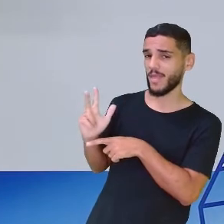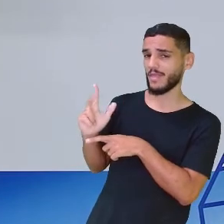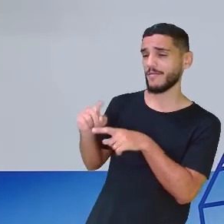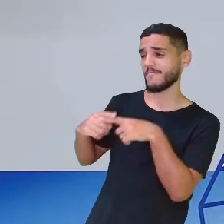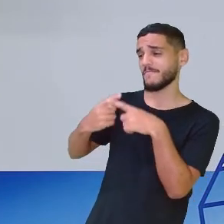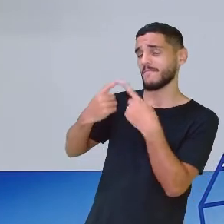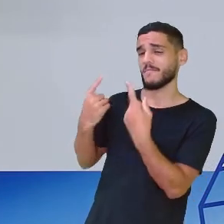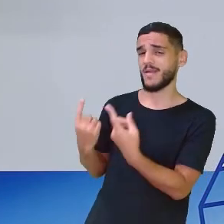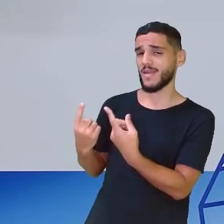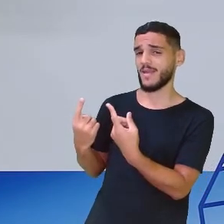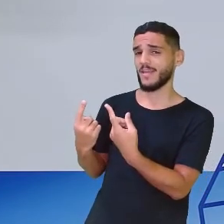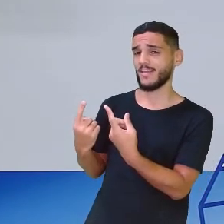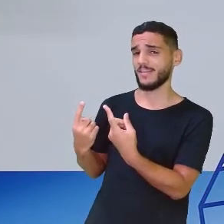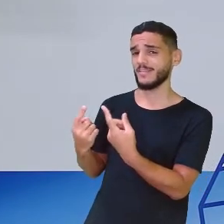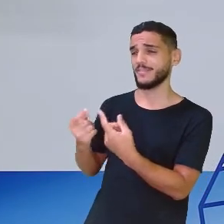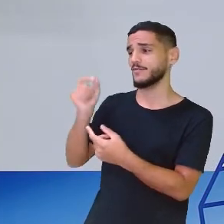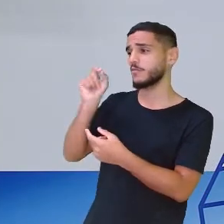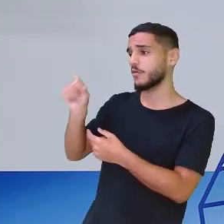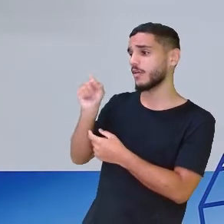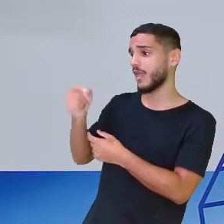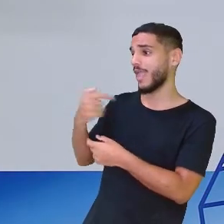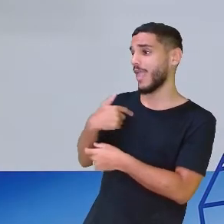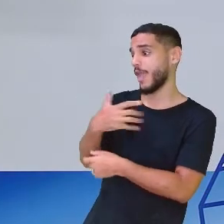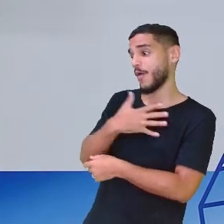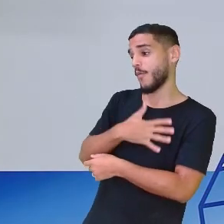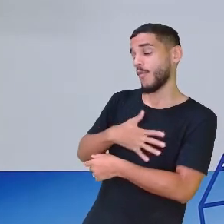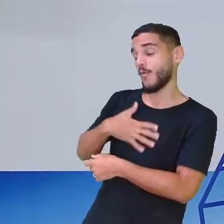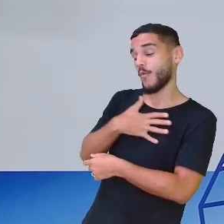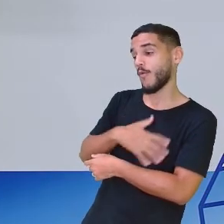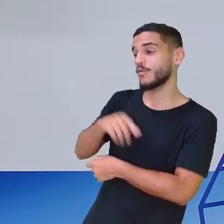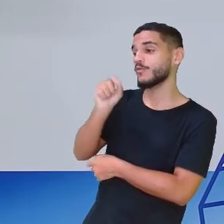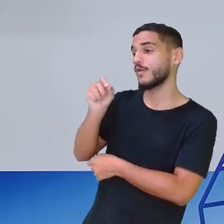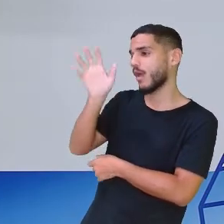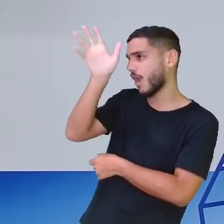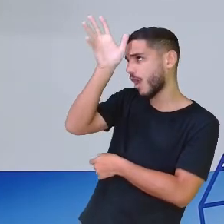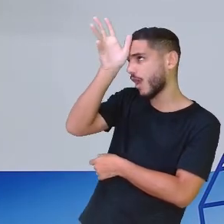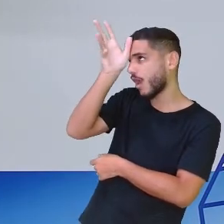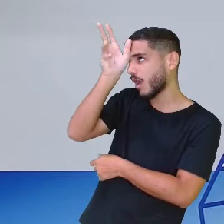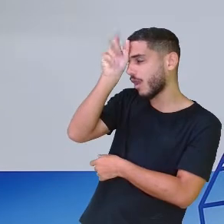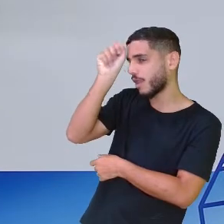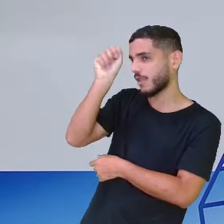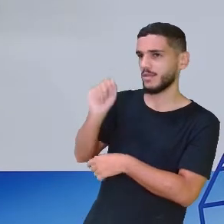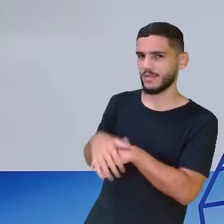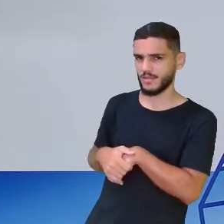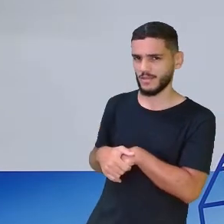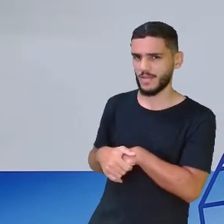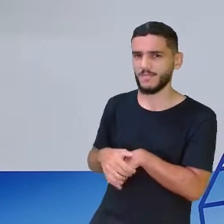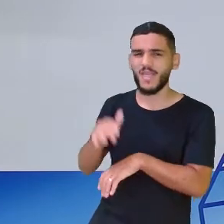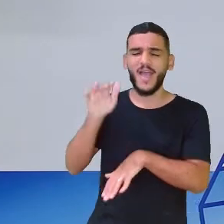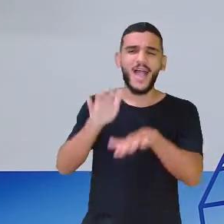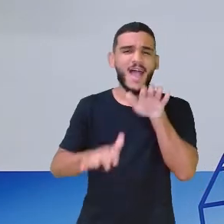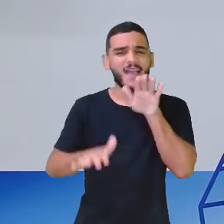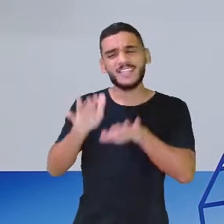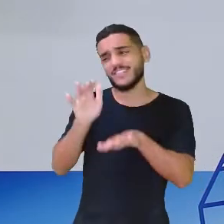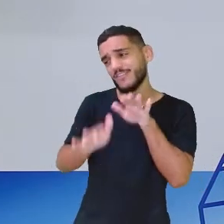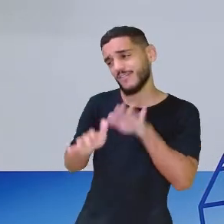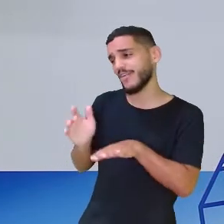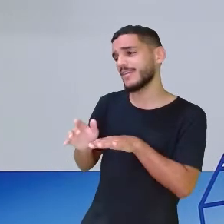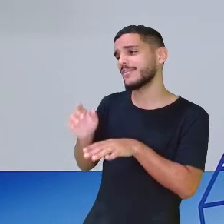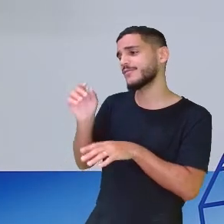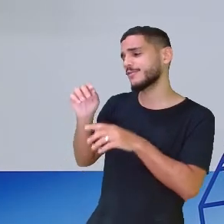meu negócio são galinhas. Vez ou outras, umas